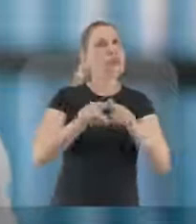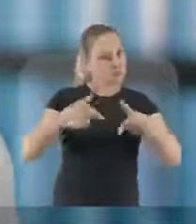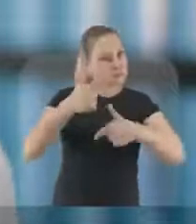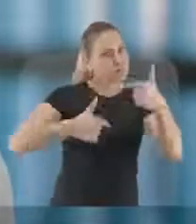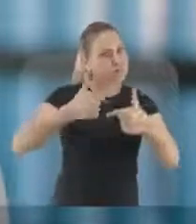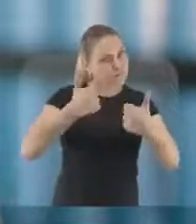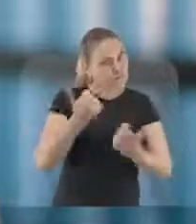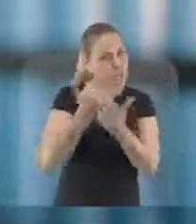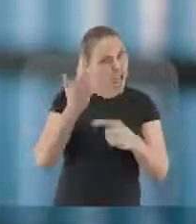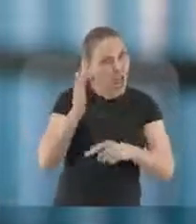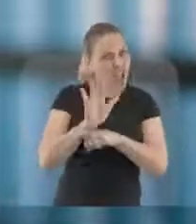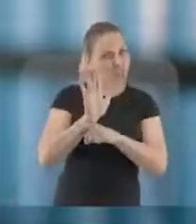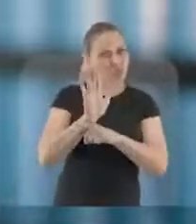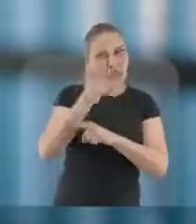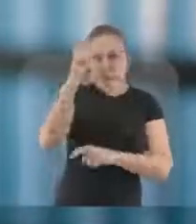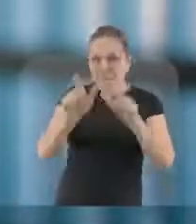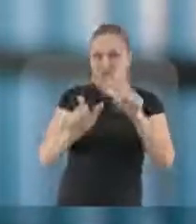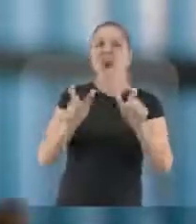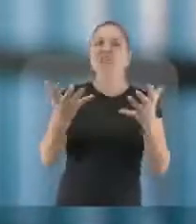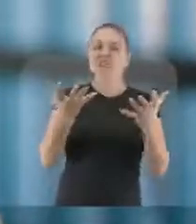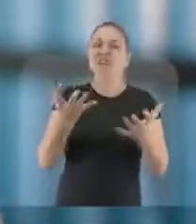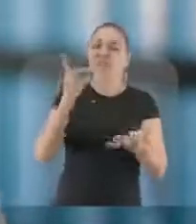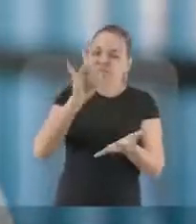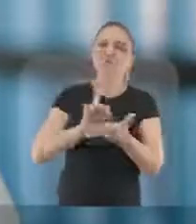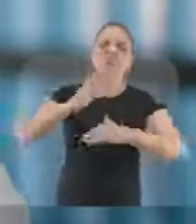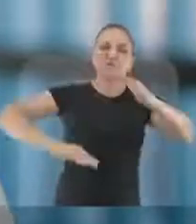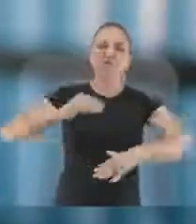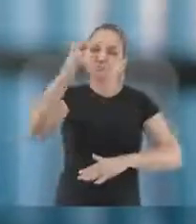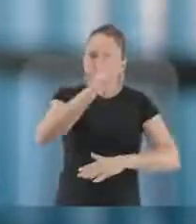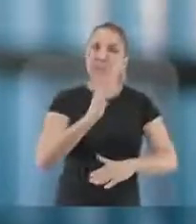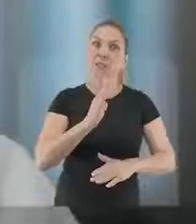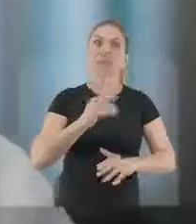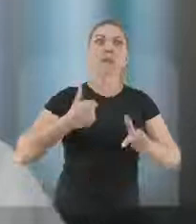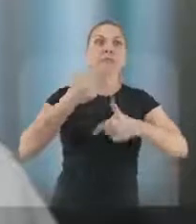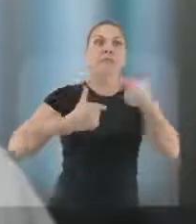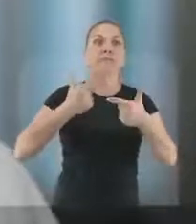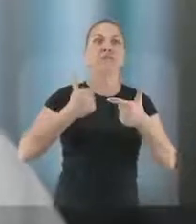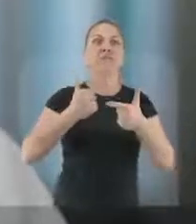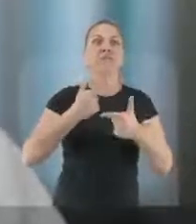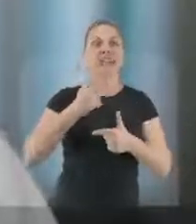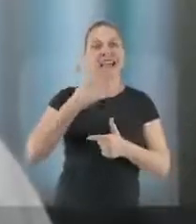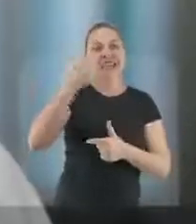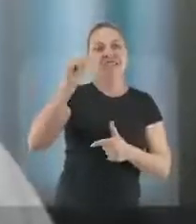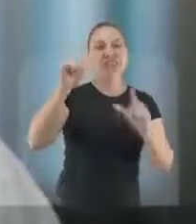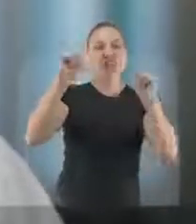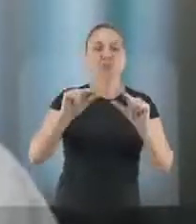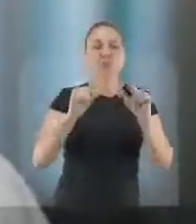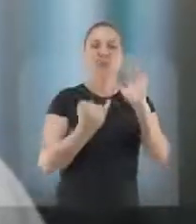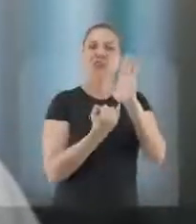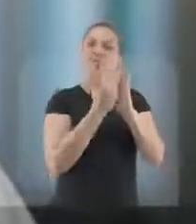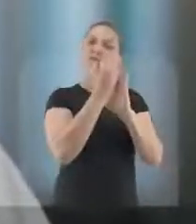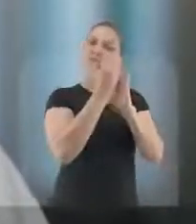certo, que trabalha e ajuda aqueles que querem realmente produzir no Brasil. Trabalhamos para conter a inflação.